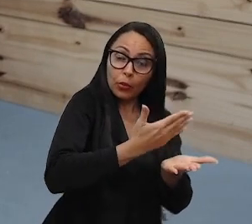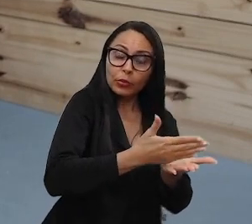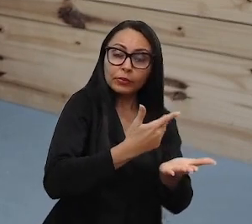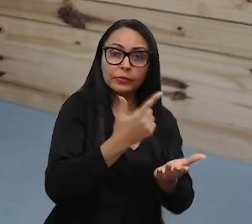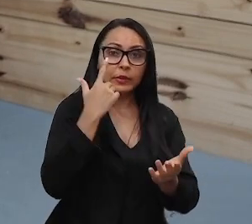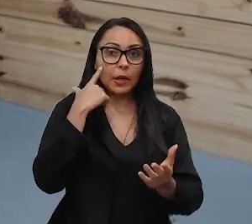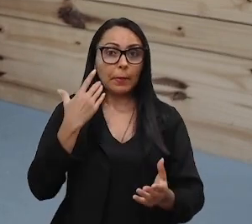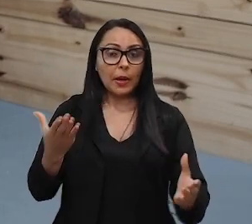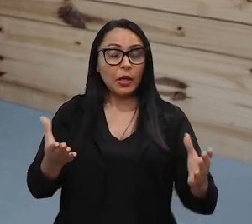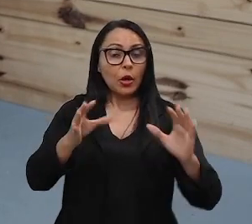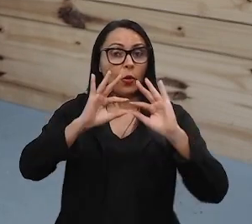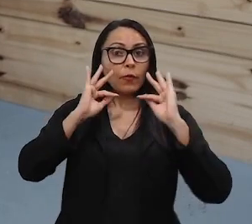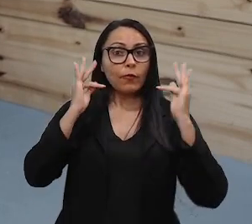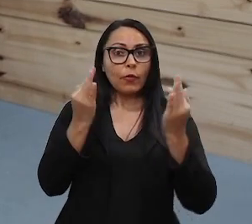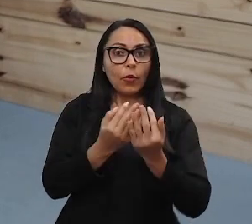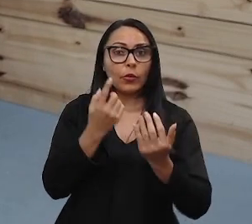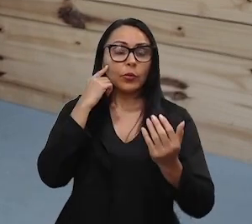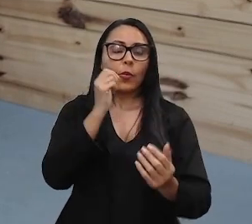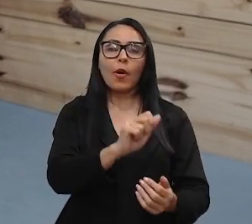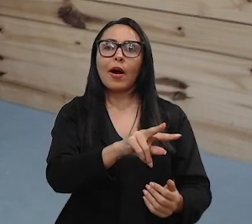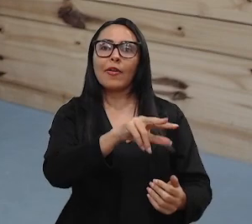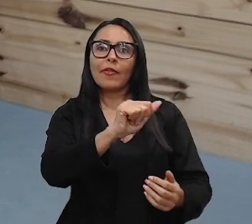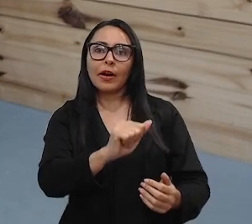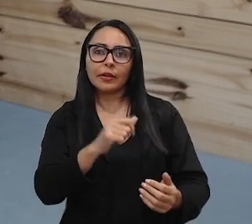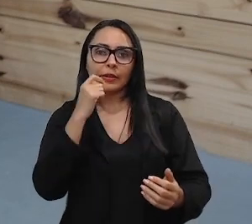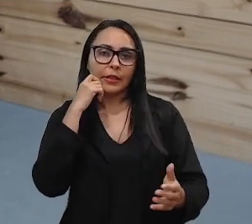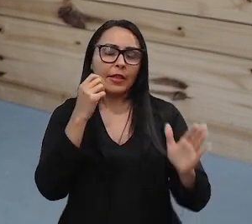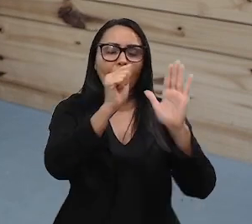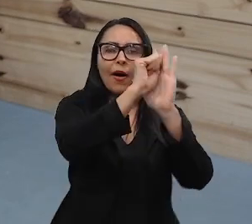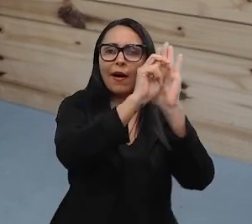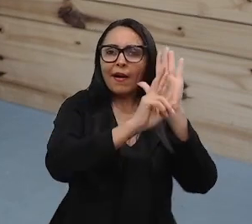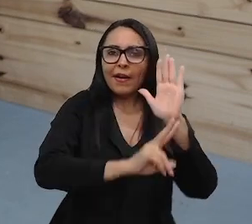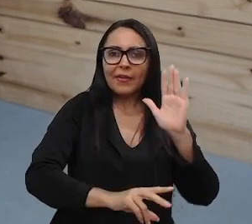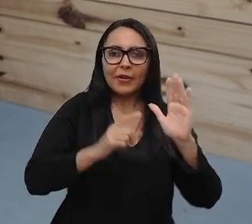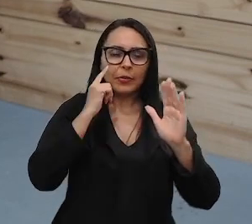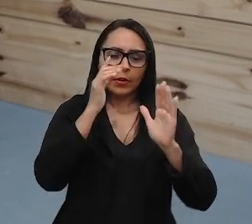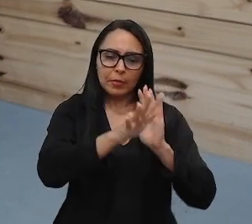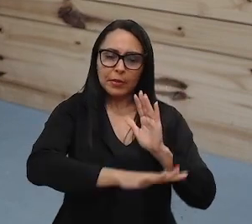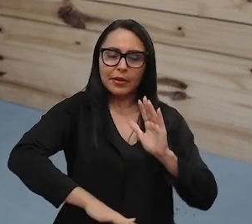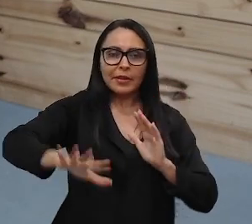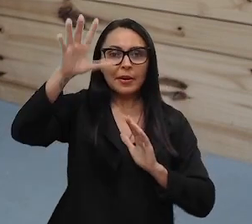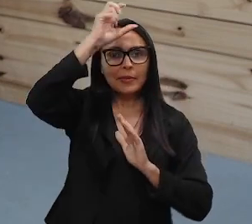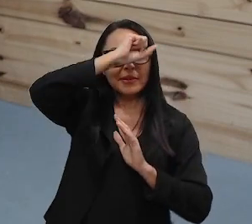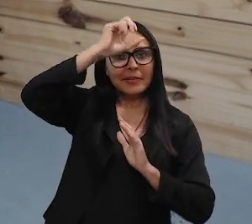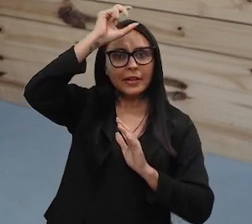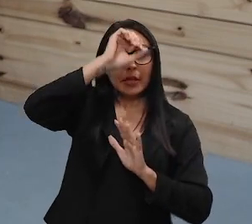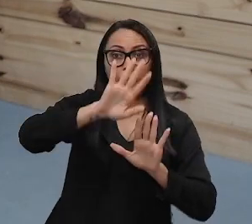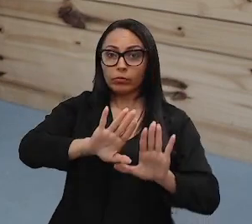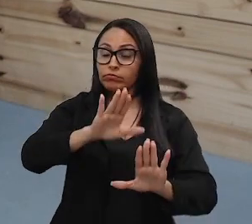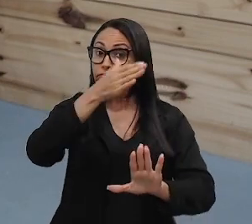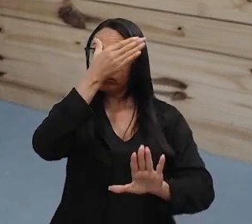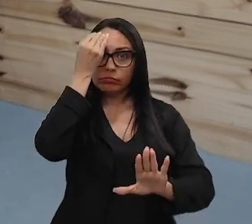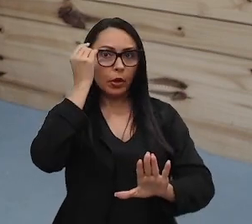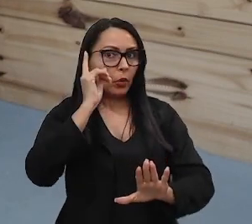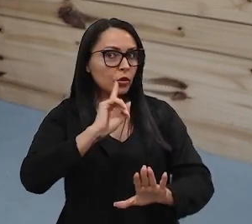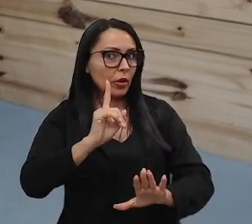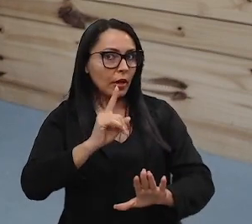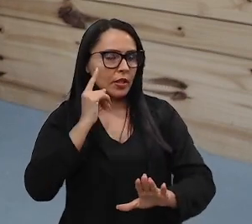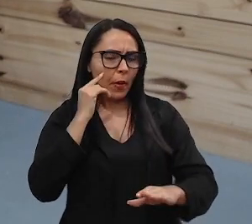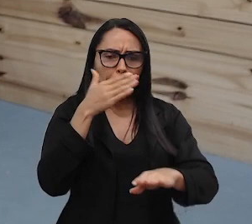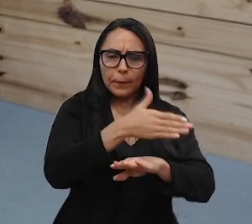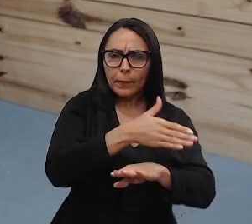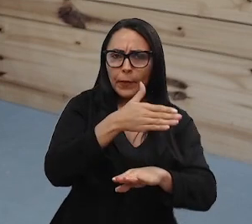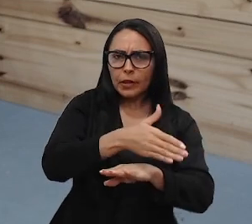fóruns oficiais dentro do AVA, o nosso ambiente virtual de aprendizagem. Então, não se esquece, vai participar dos